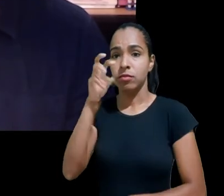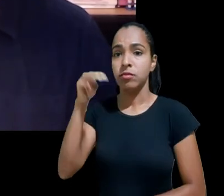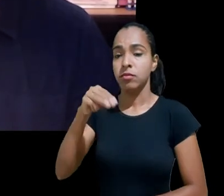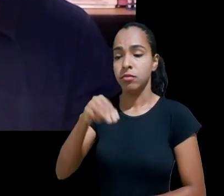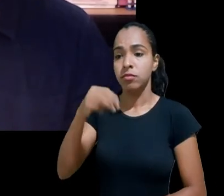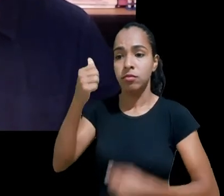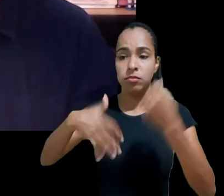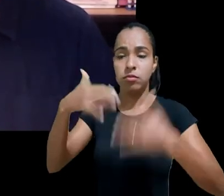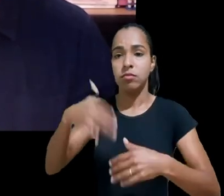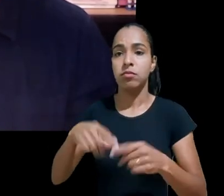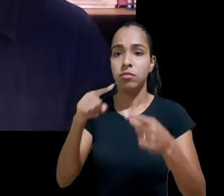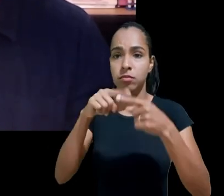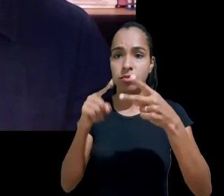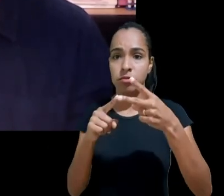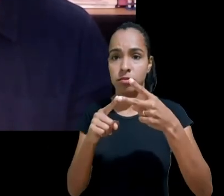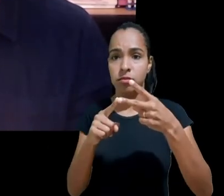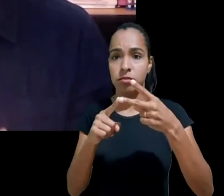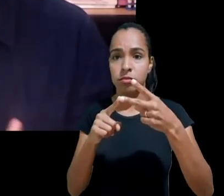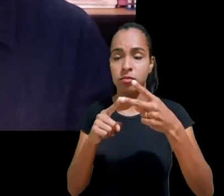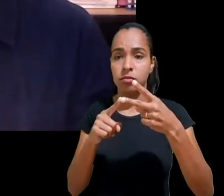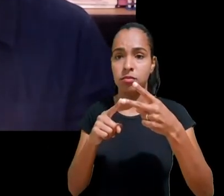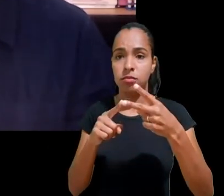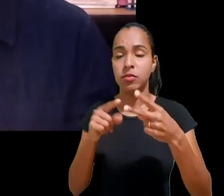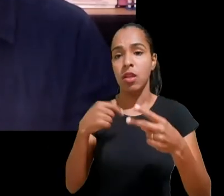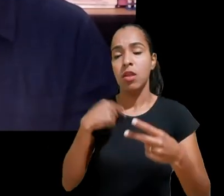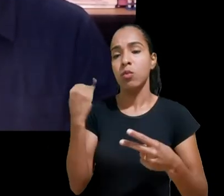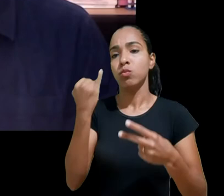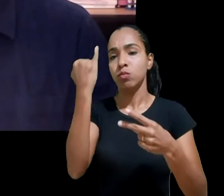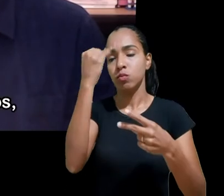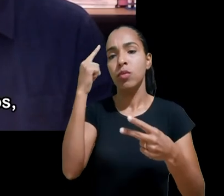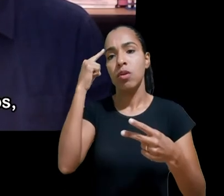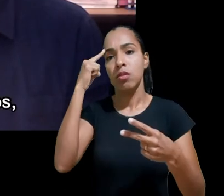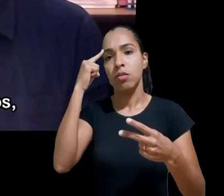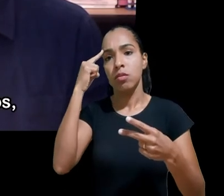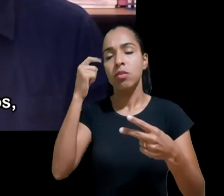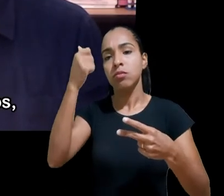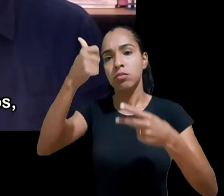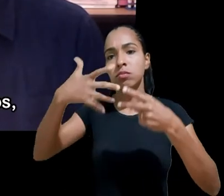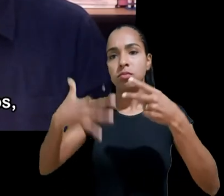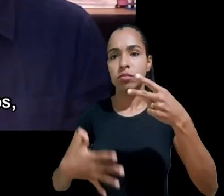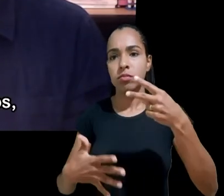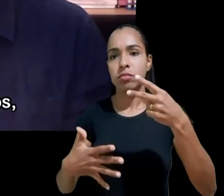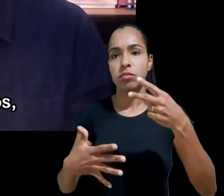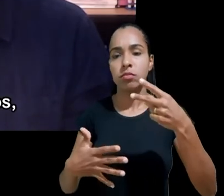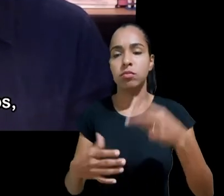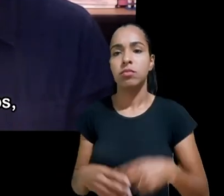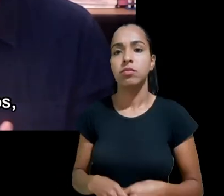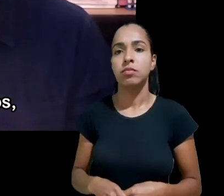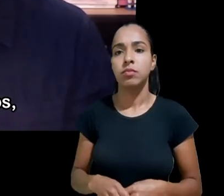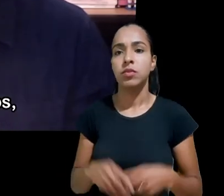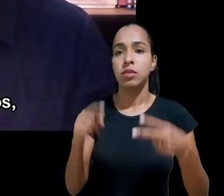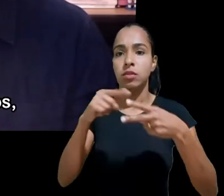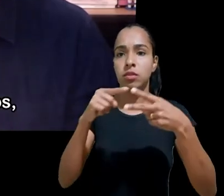iniciativas que eu considero importantes e relevantes com suas virtudes e seus defeitos